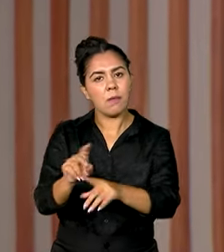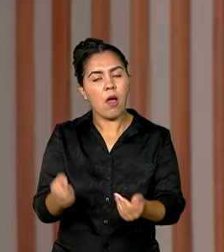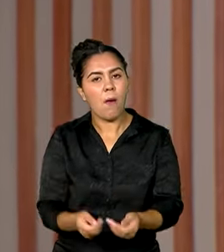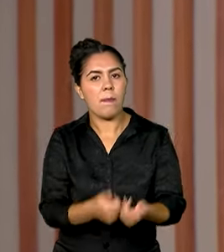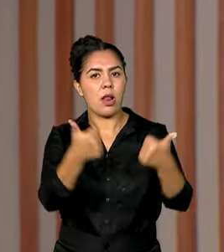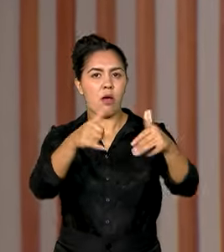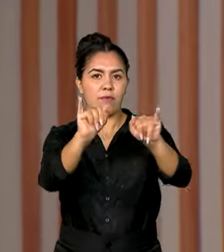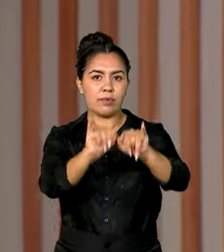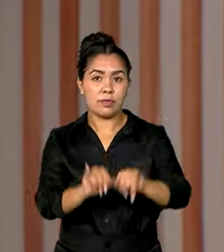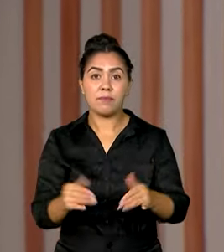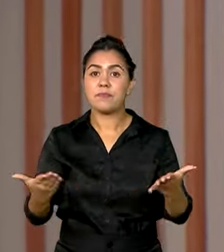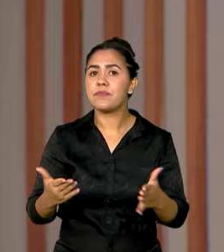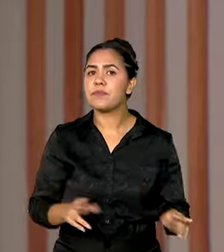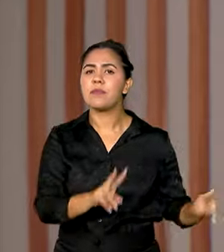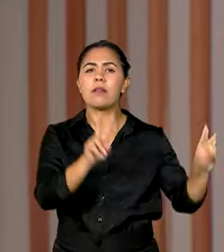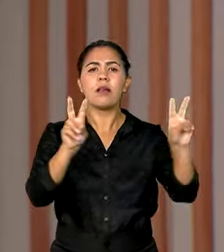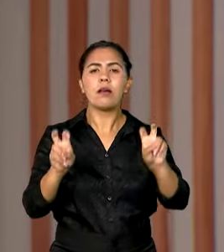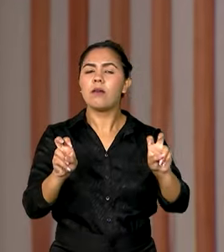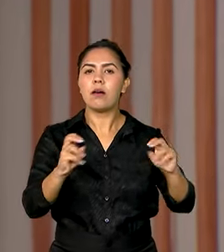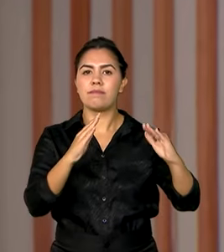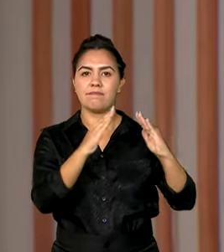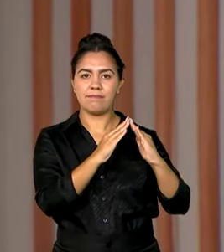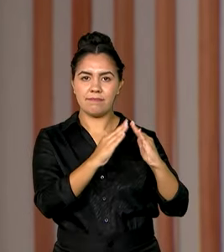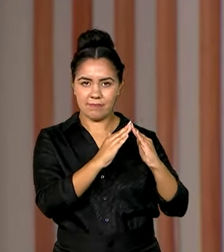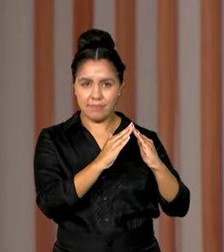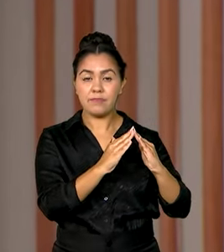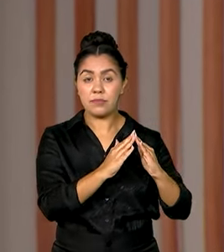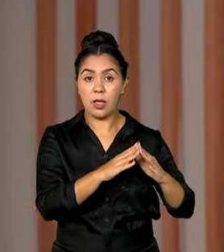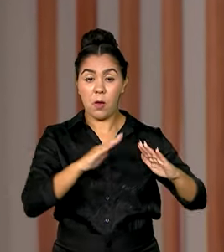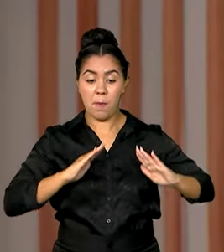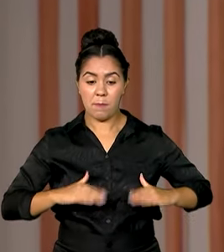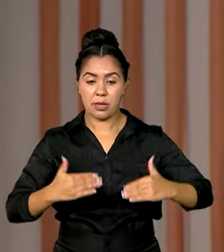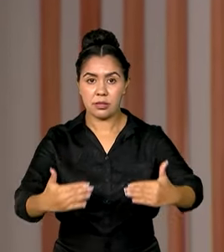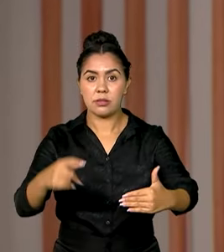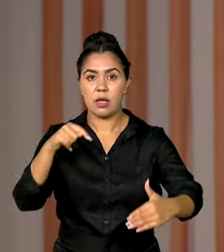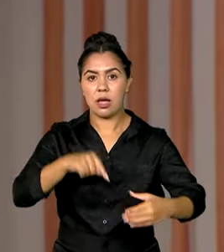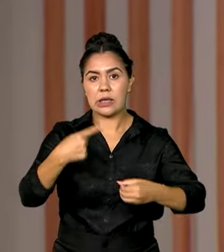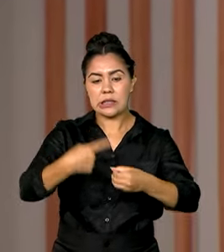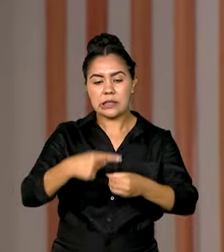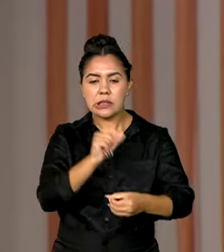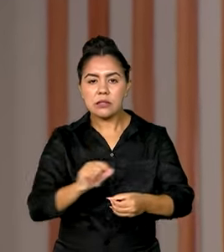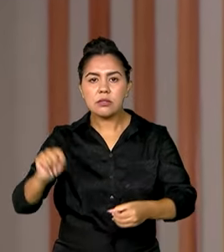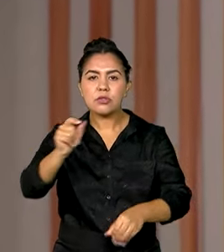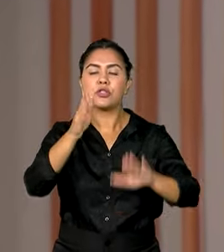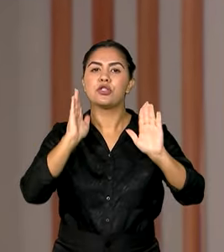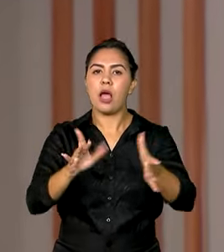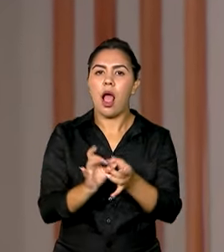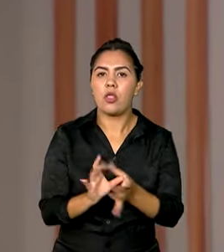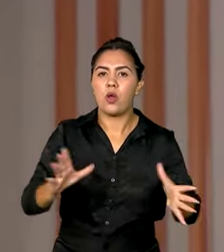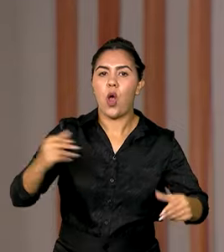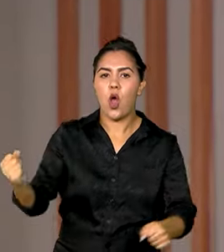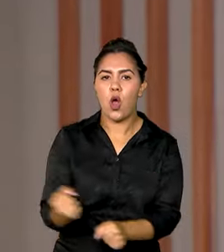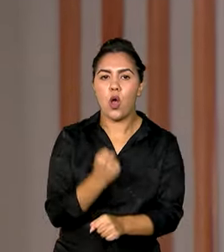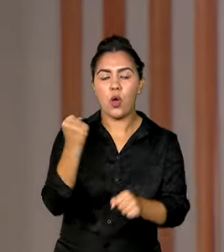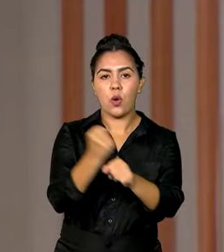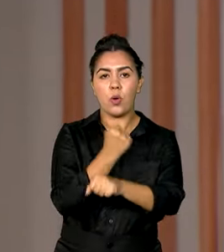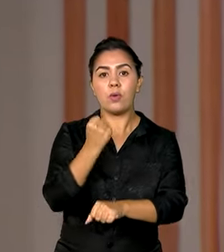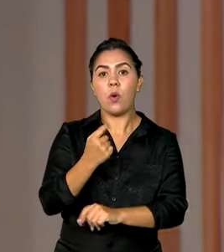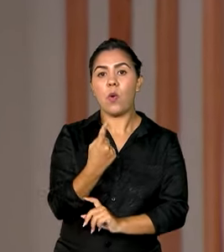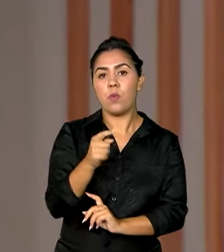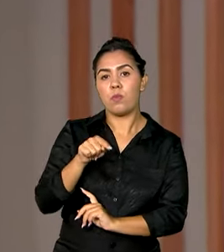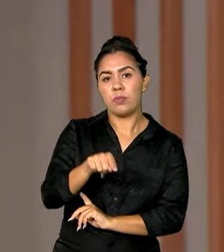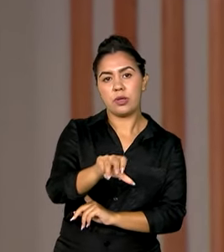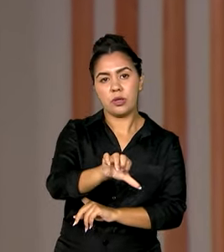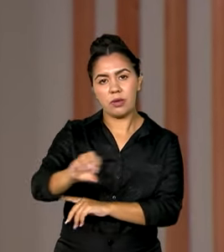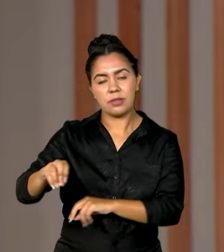O assunto agora é moradia. O Ministério das Cidades autorizou a construção de mais de 1.900 novas habitações pelo